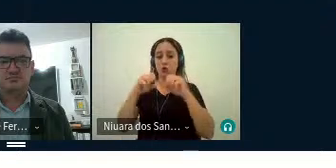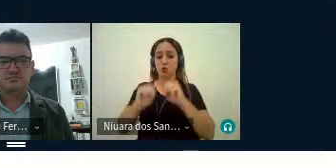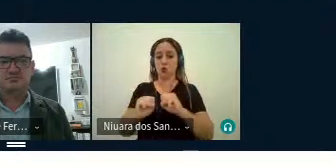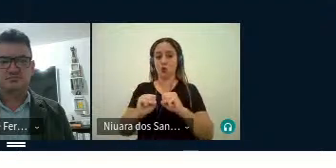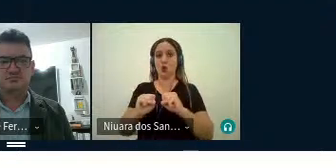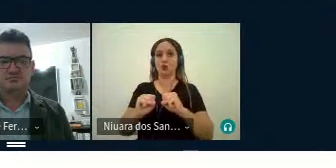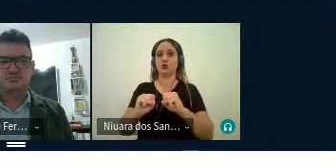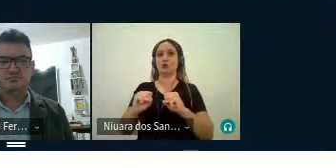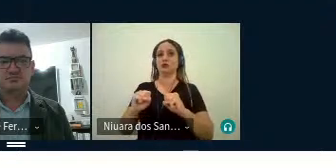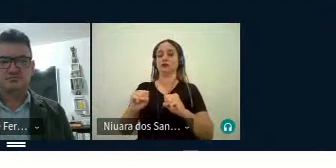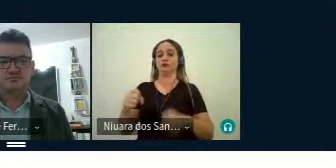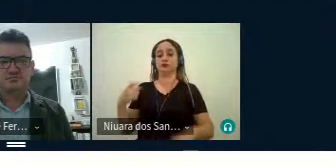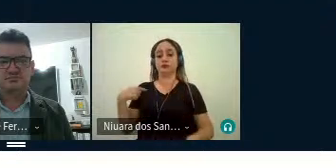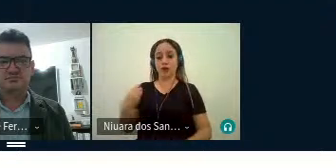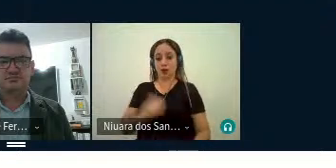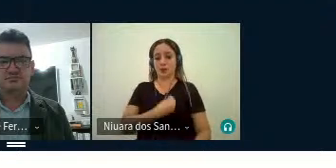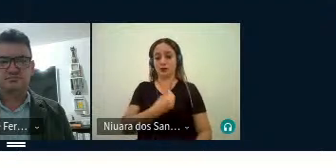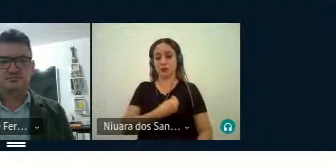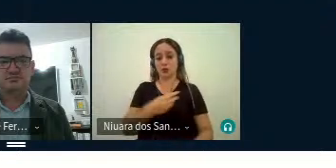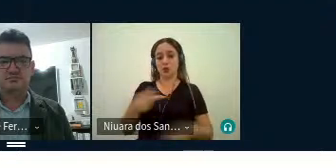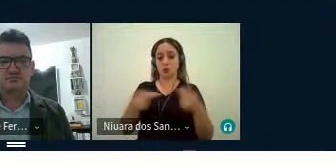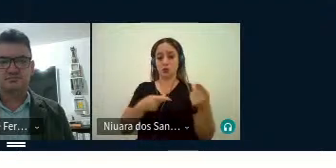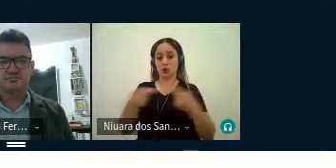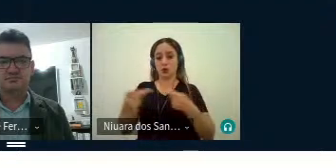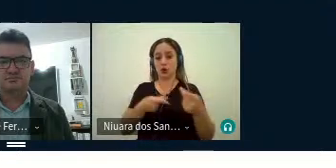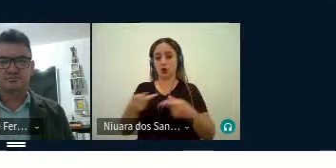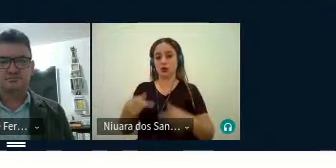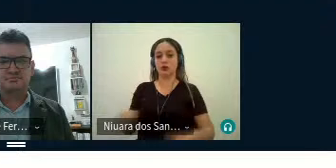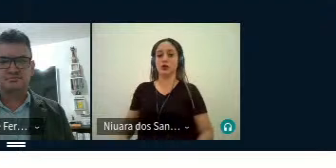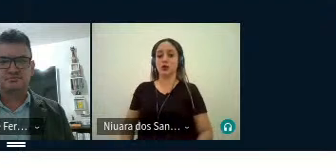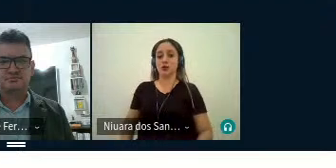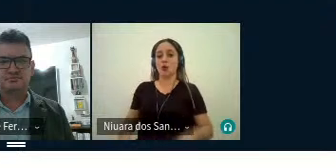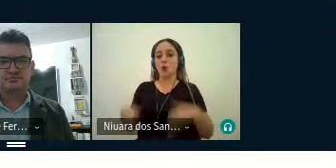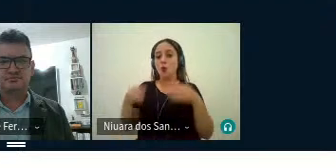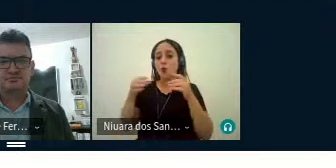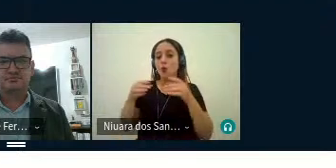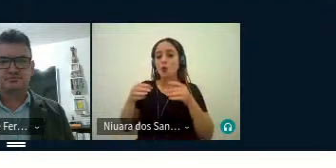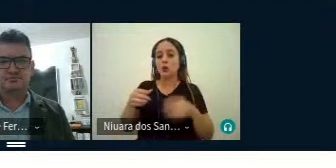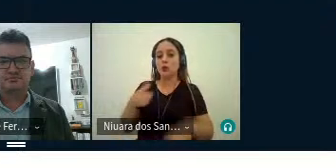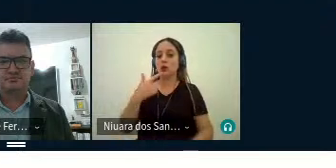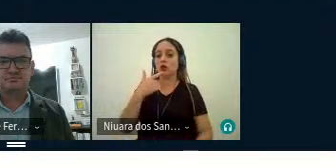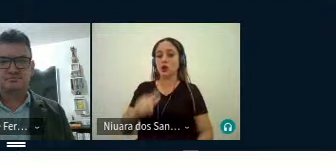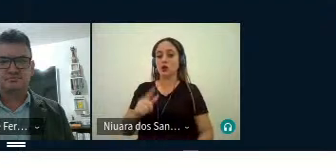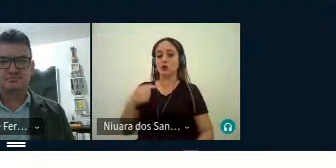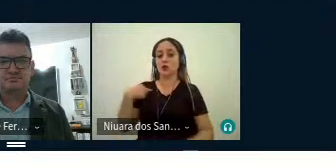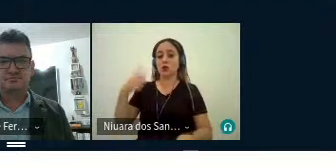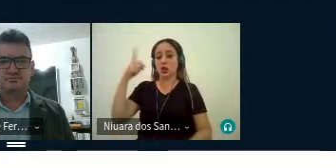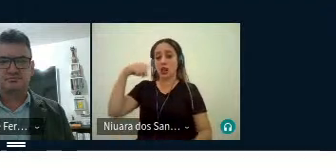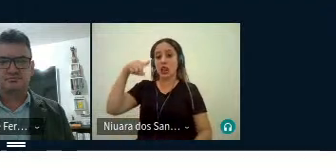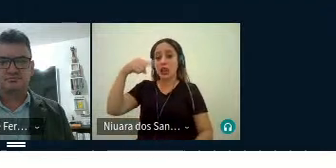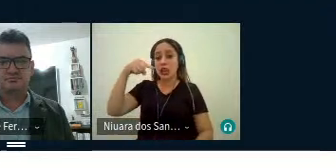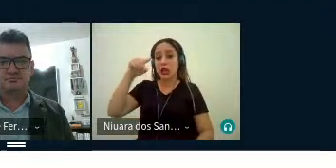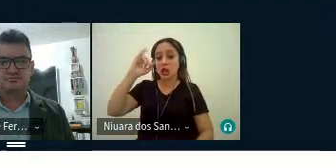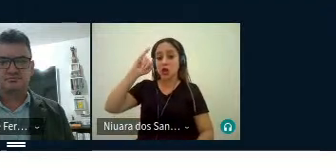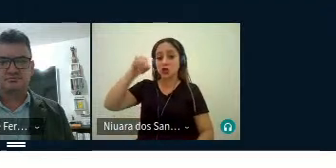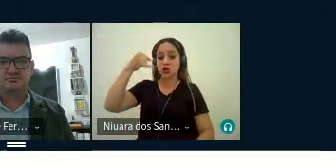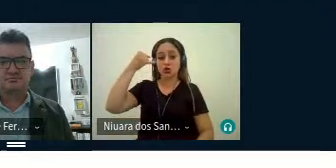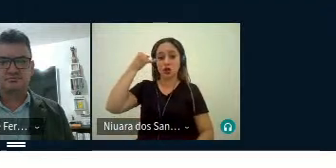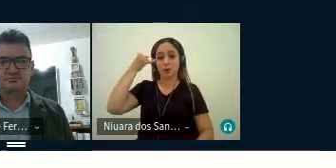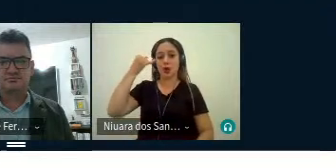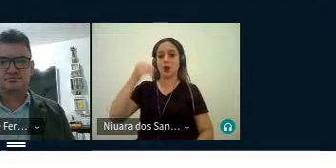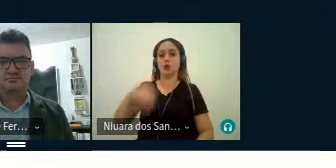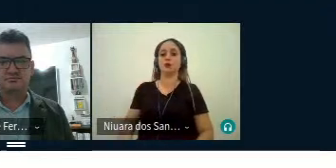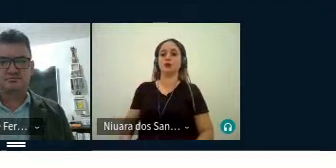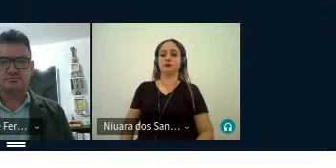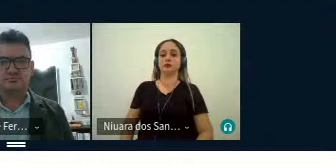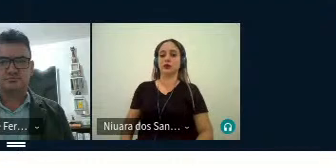Participou do programa Japanese Language for Specialists, da Fundação de Japão, em Osaka, no Japão,